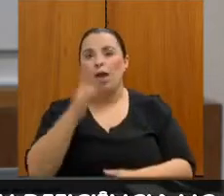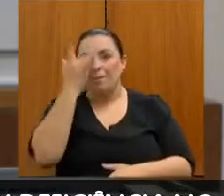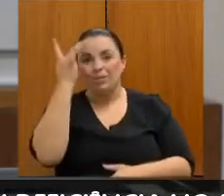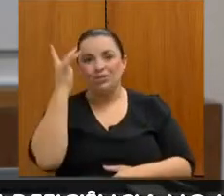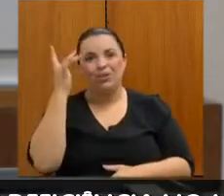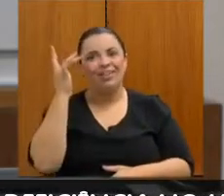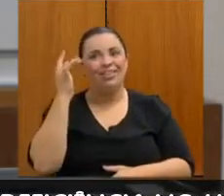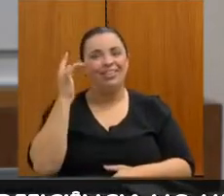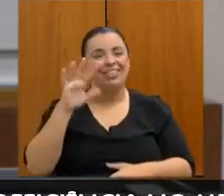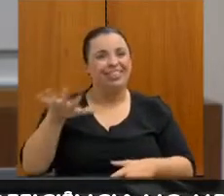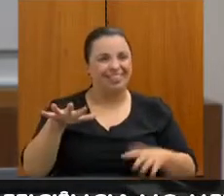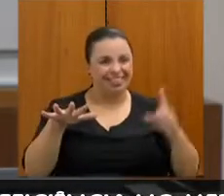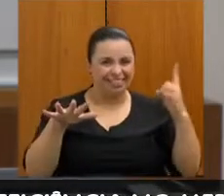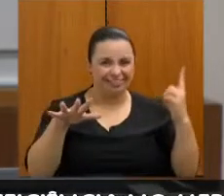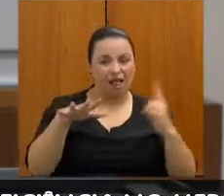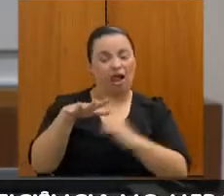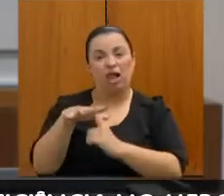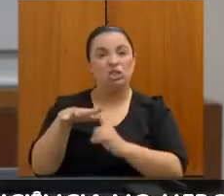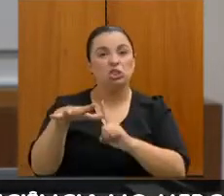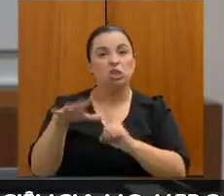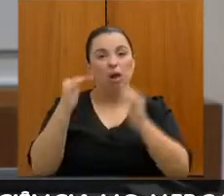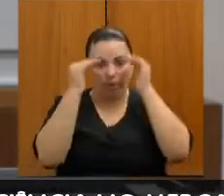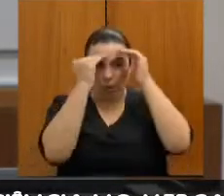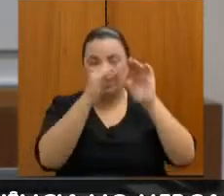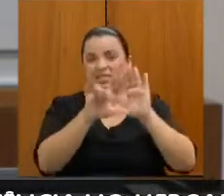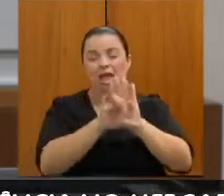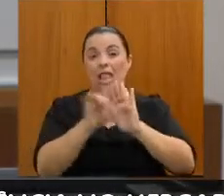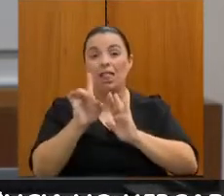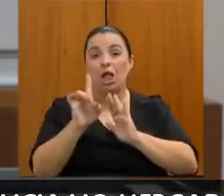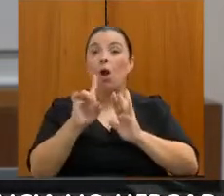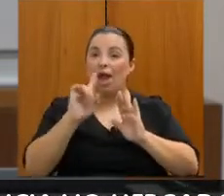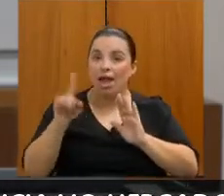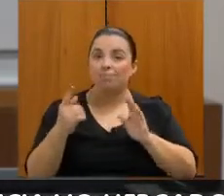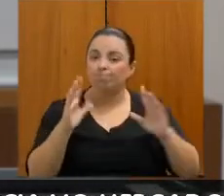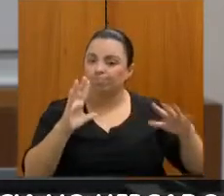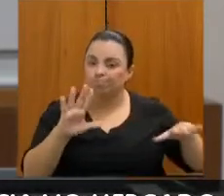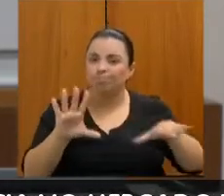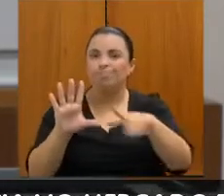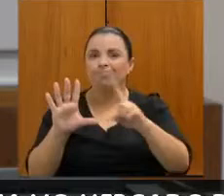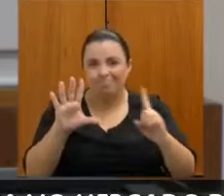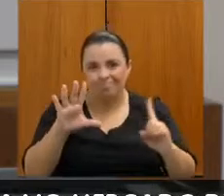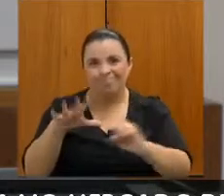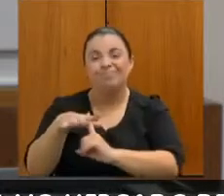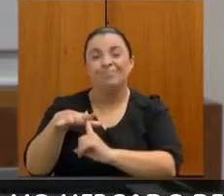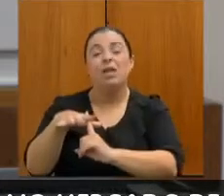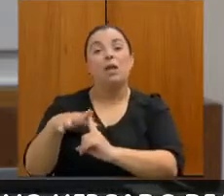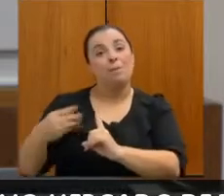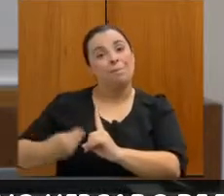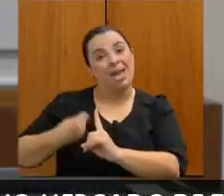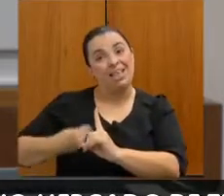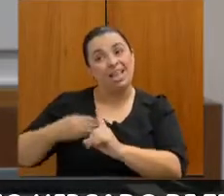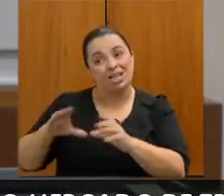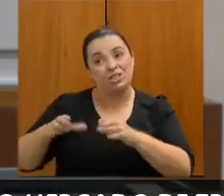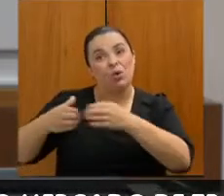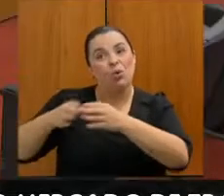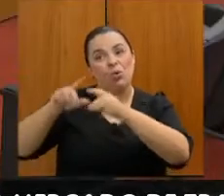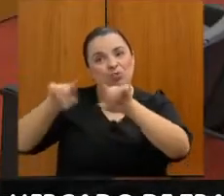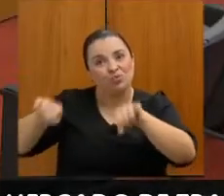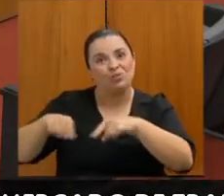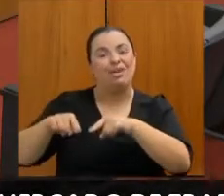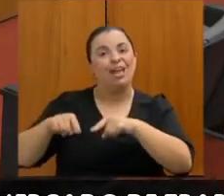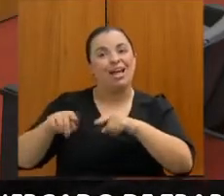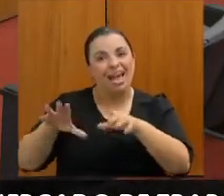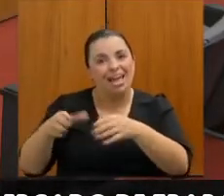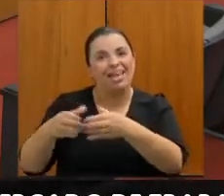mas que ela realmente faça parte daquela equipe de trabalho. Atualmente, gente faz esse processo junto com a empresa,